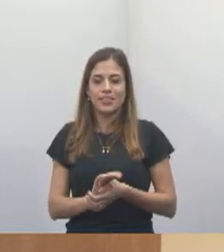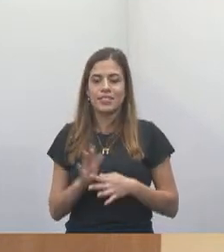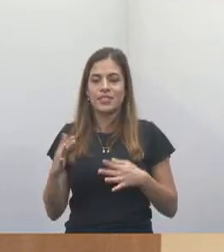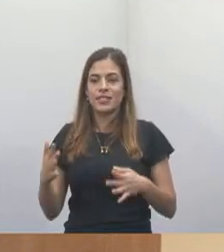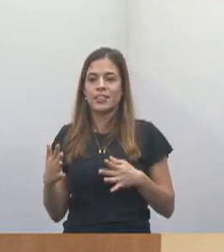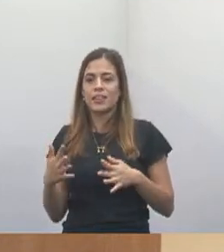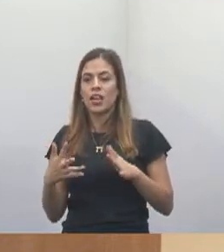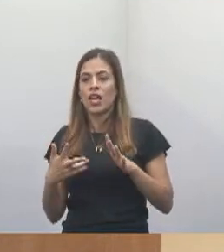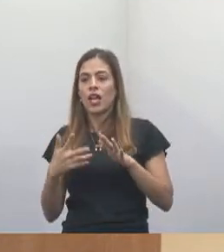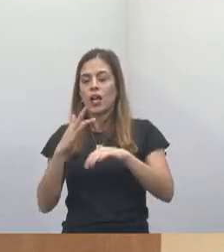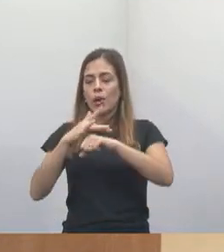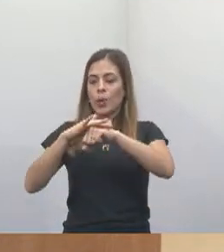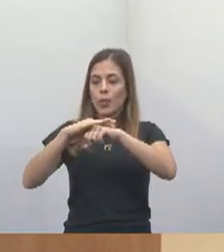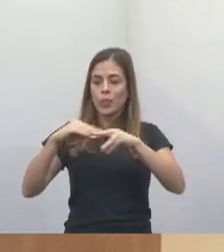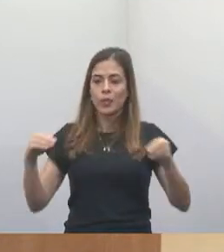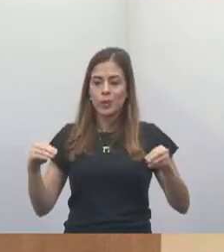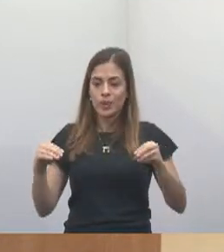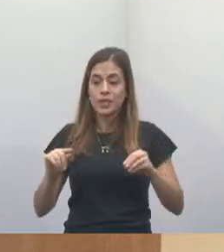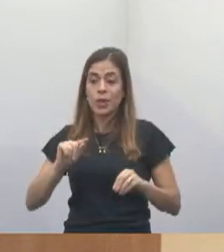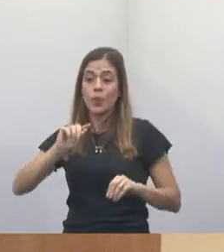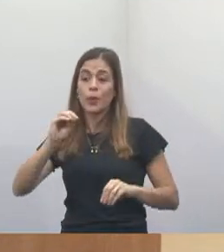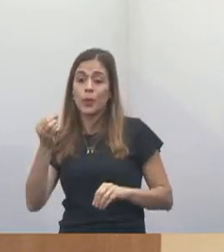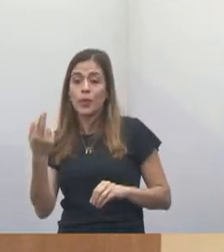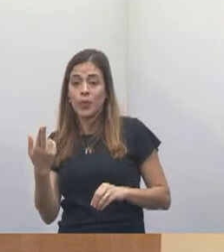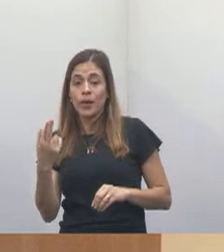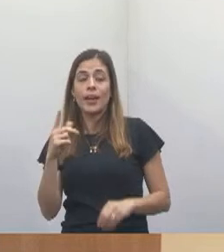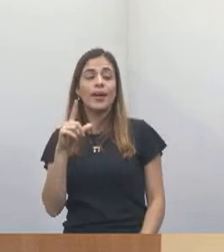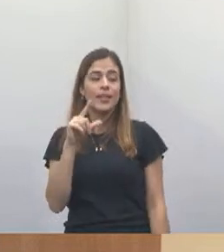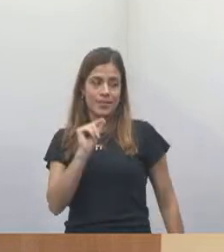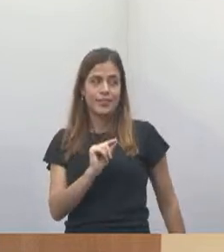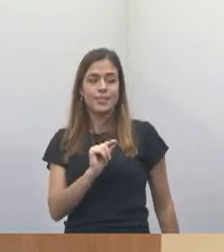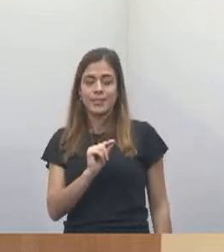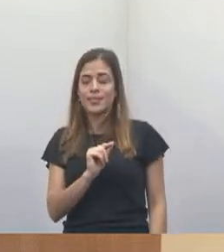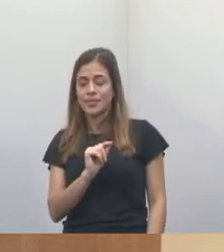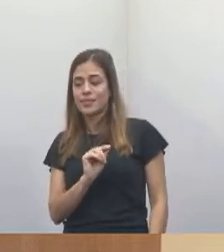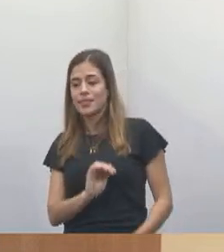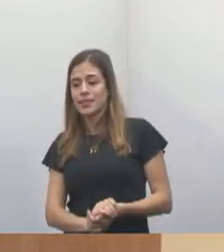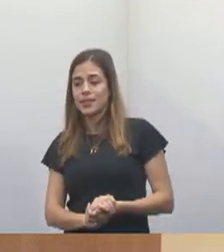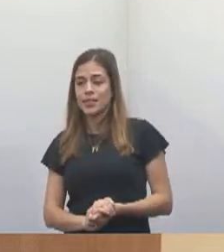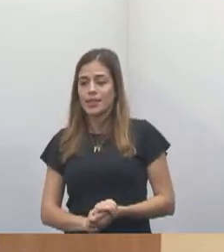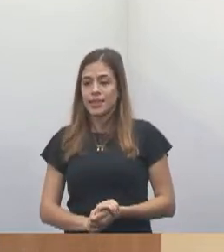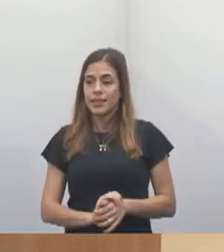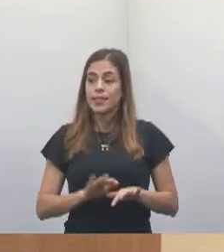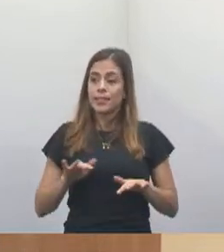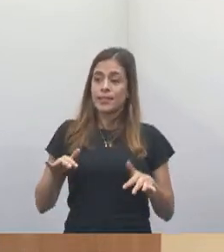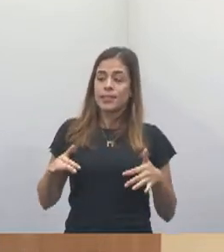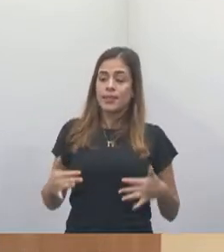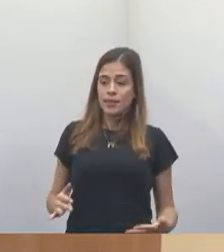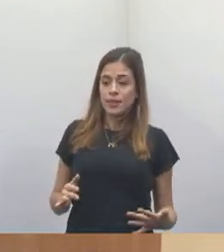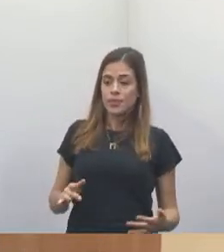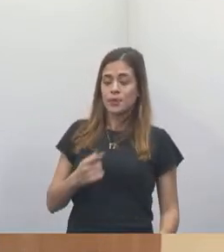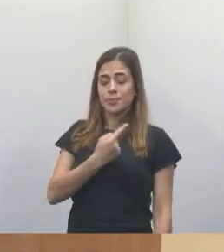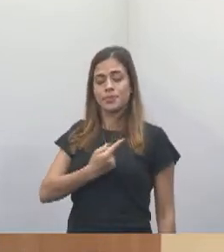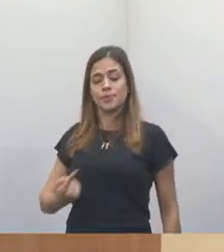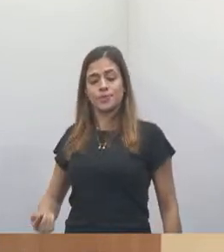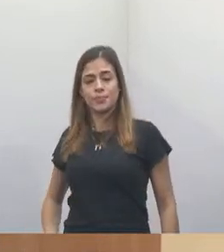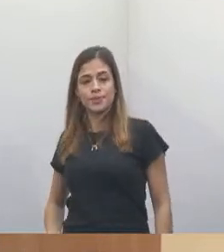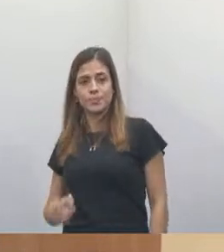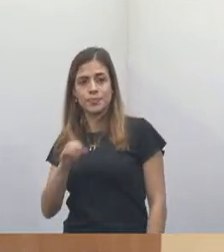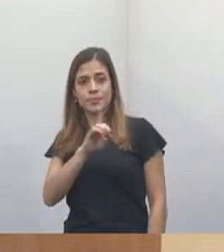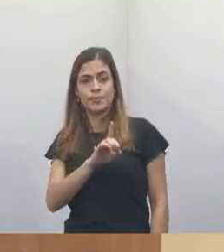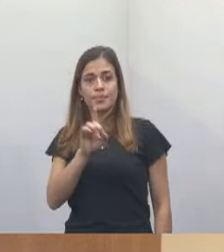curado da doença ou que possa minimizar os efeitos da doença. Então, senhor governador, deputados estaduais,